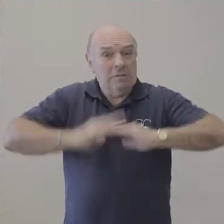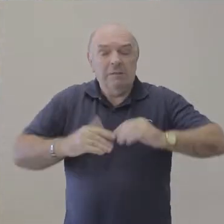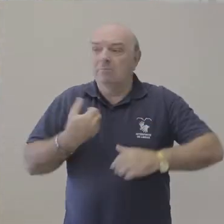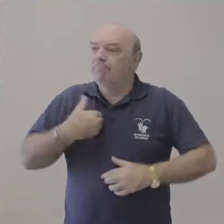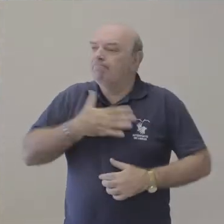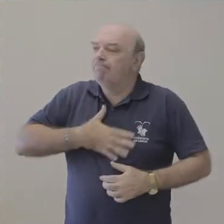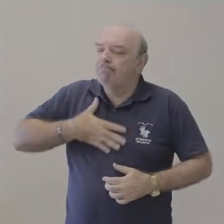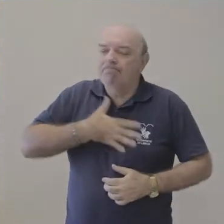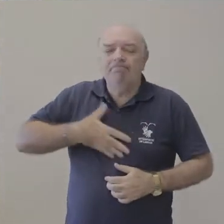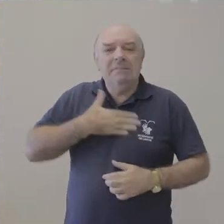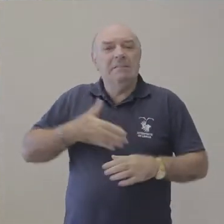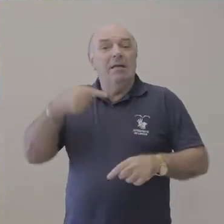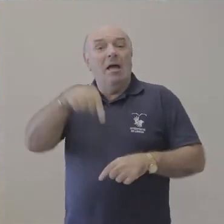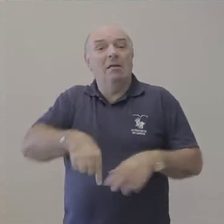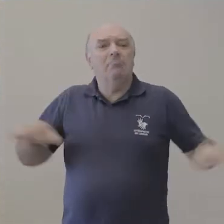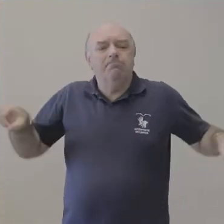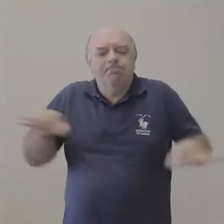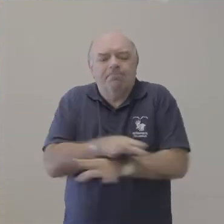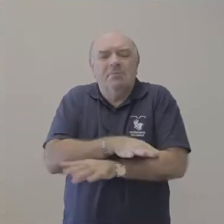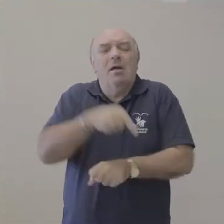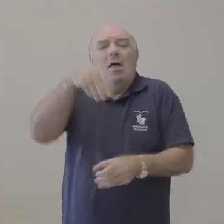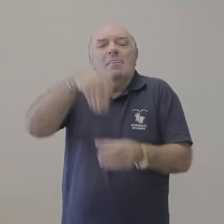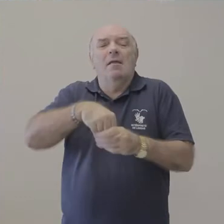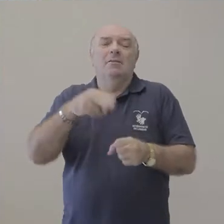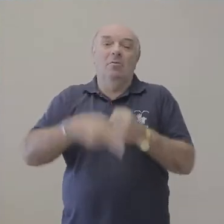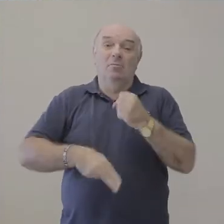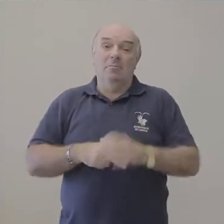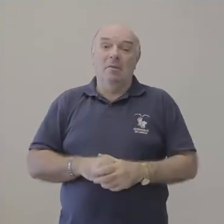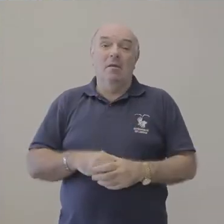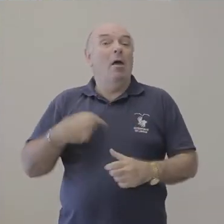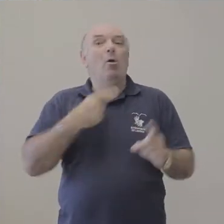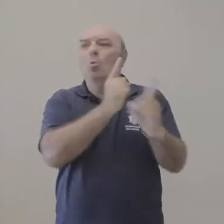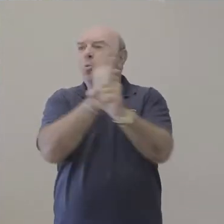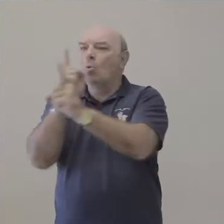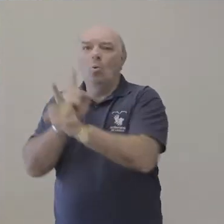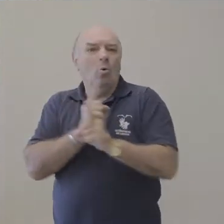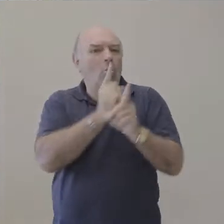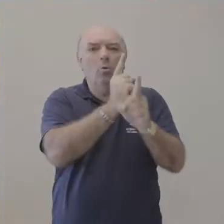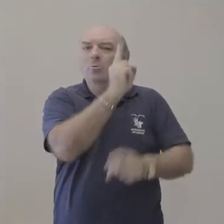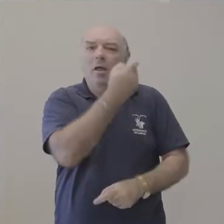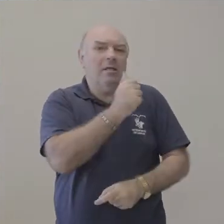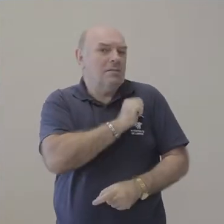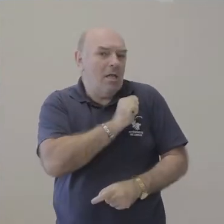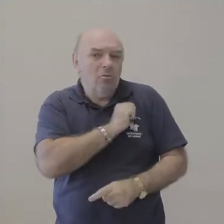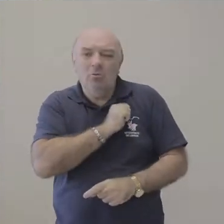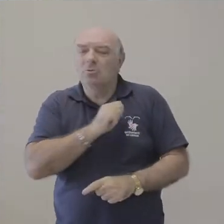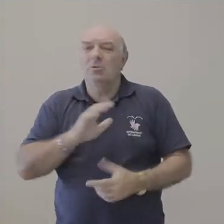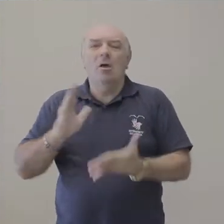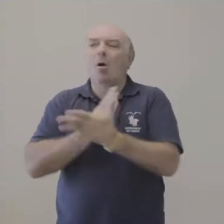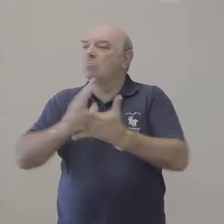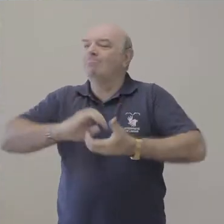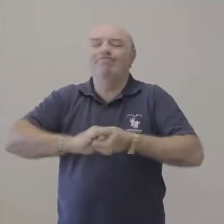ela foi totalmente completada aqui na universidade. Encontro ex-alunos aí fora e todos eles, vários deles, me